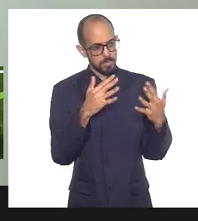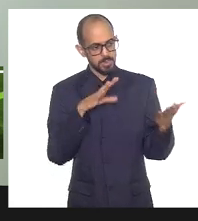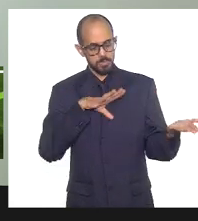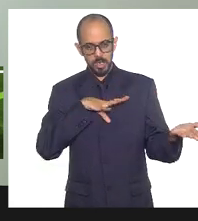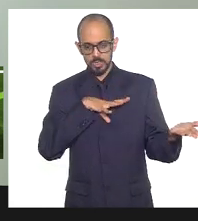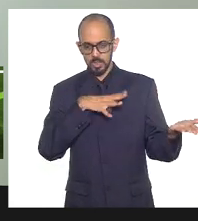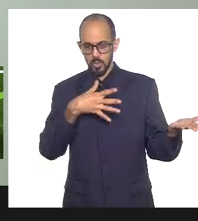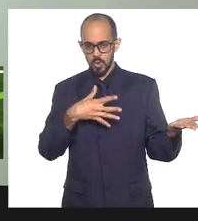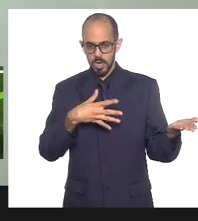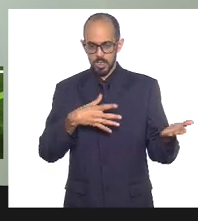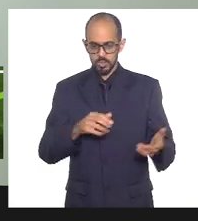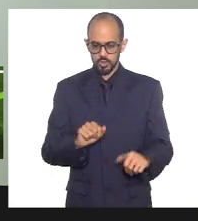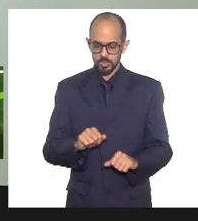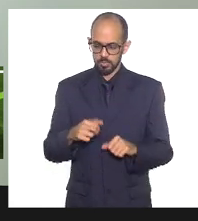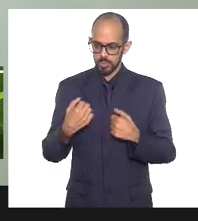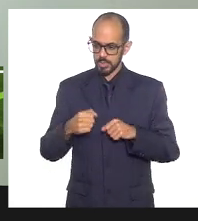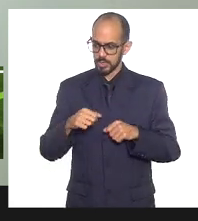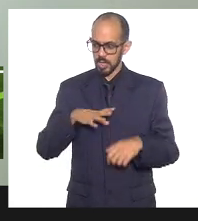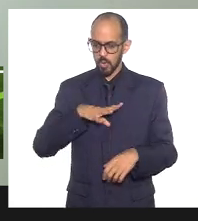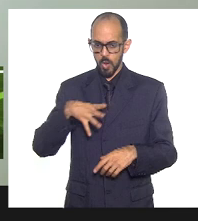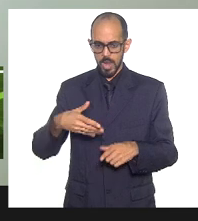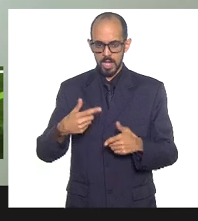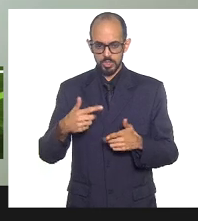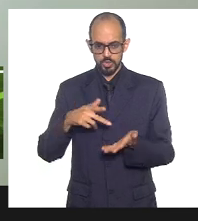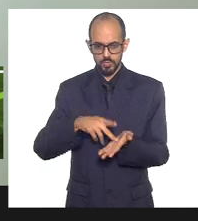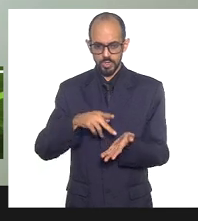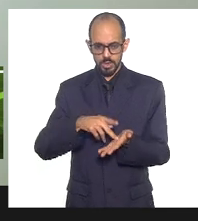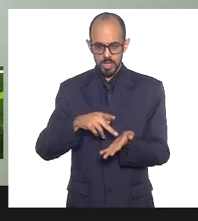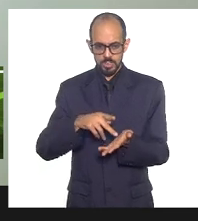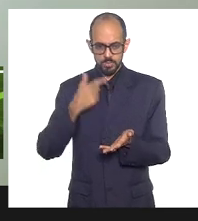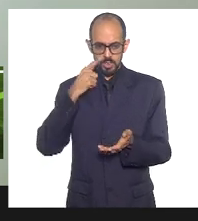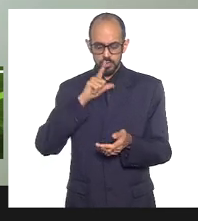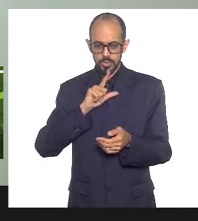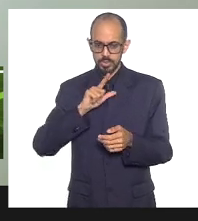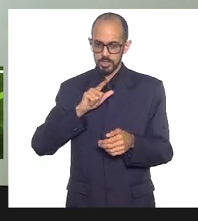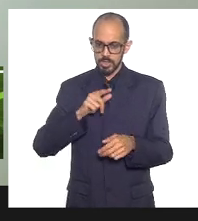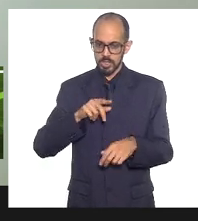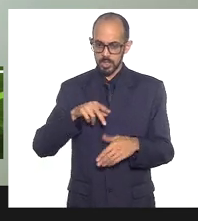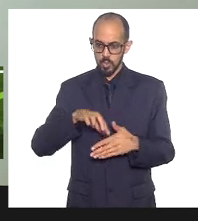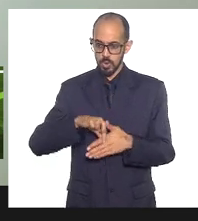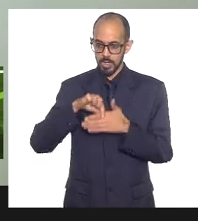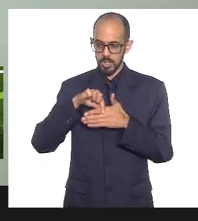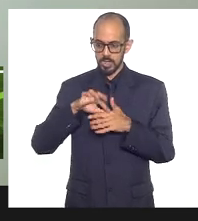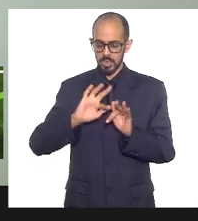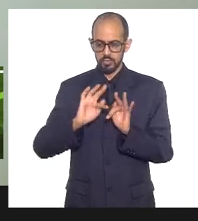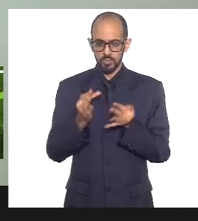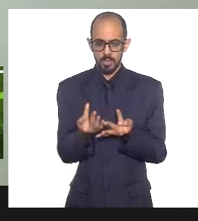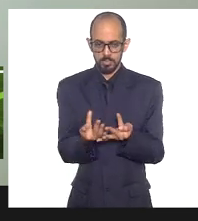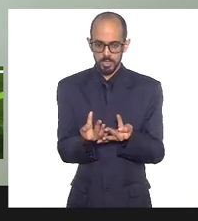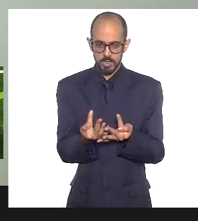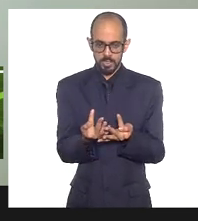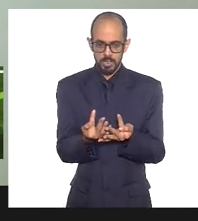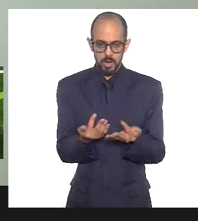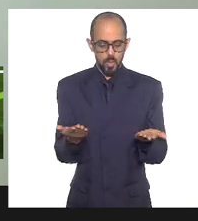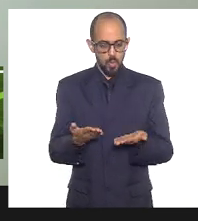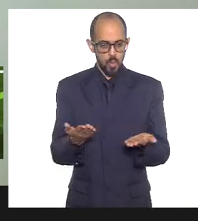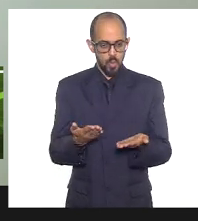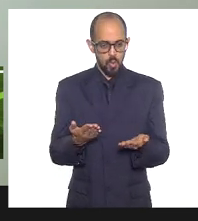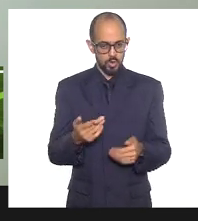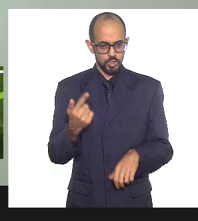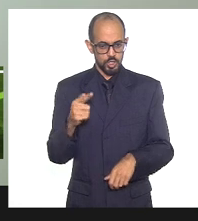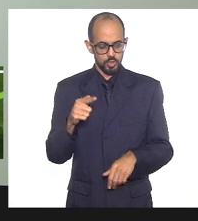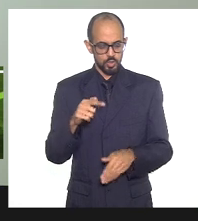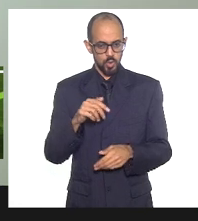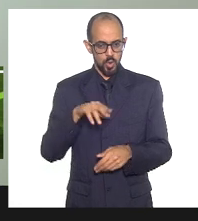desafiadora porque é ter coragem para estar um pai de família, hoje gestor público, mas pai de